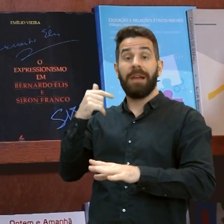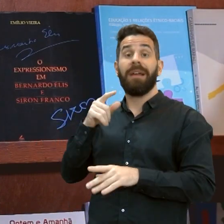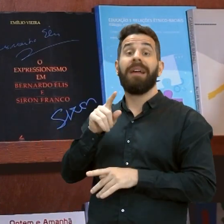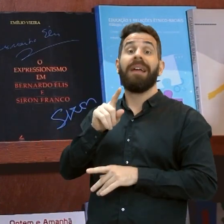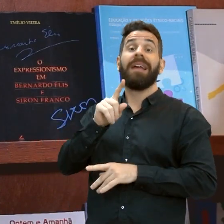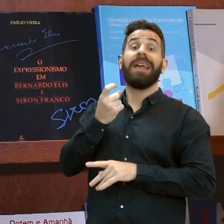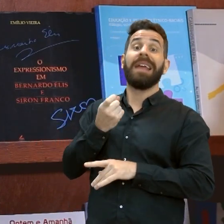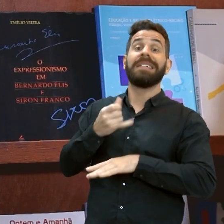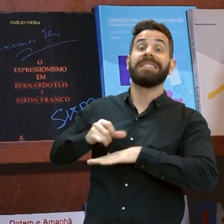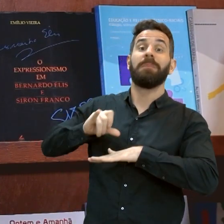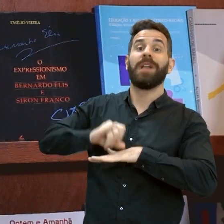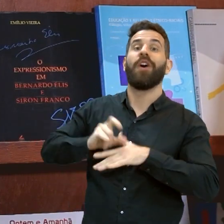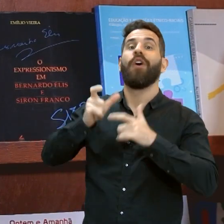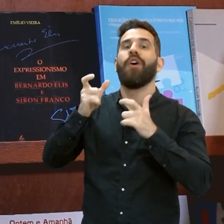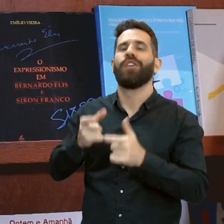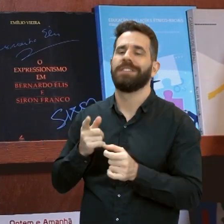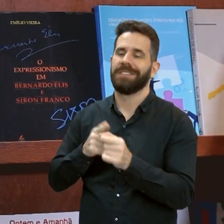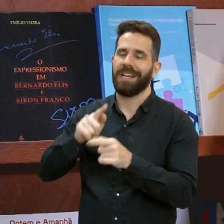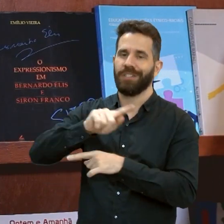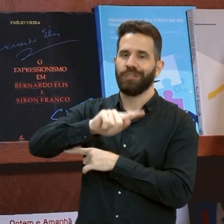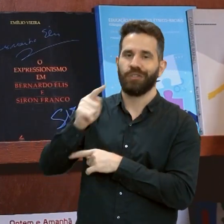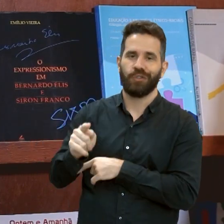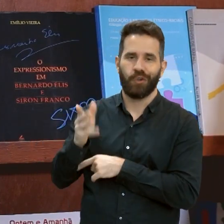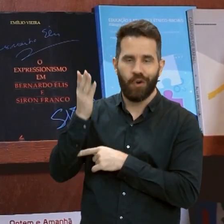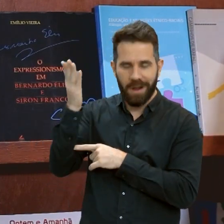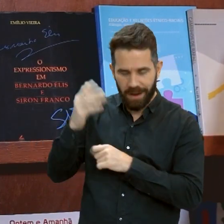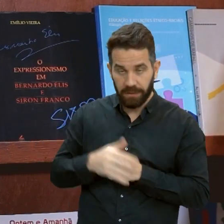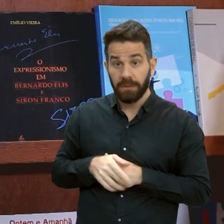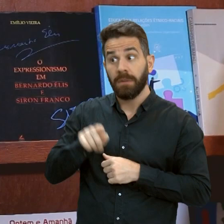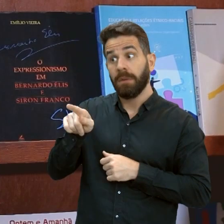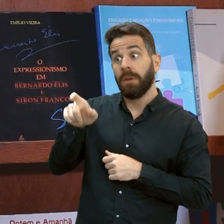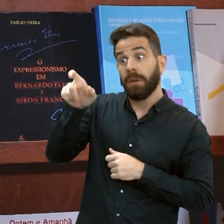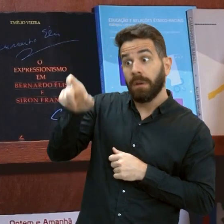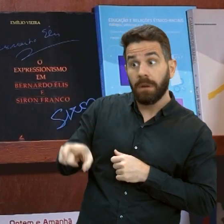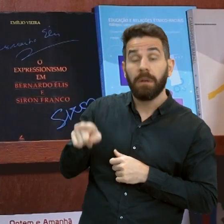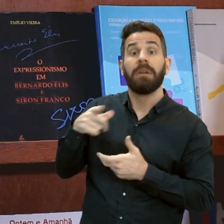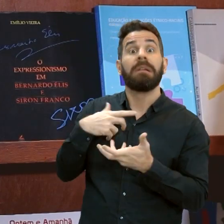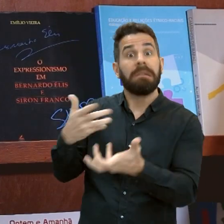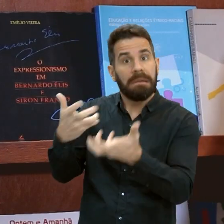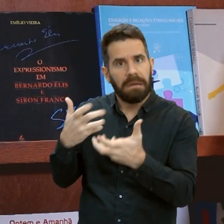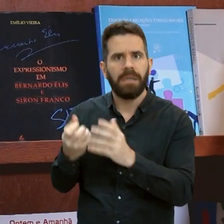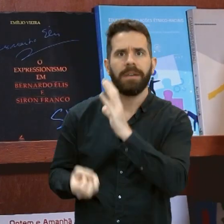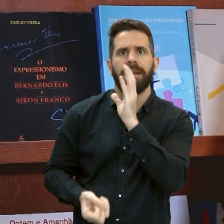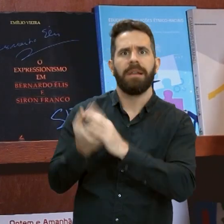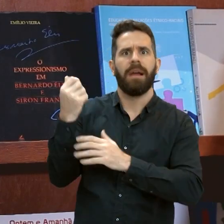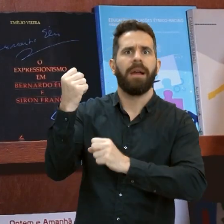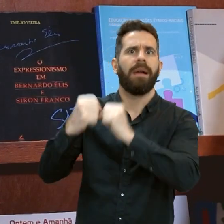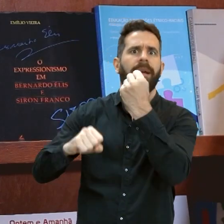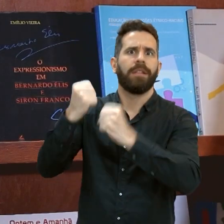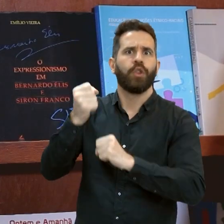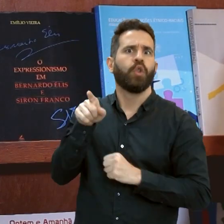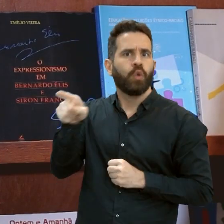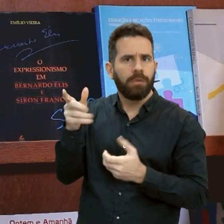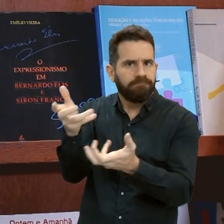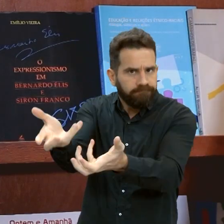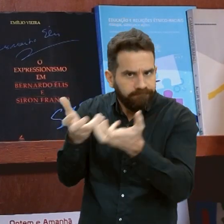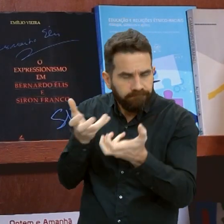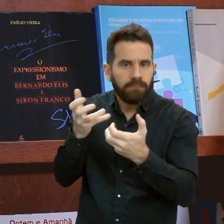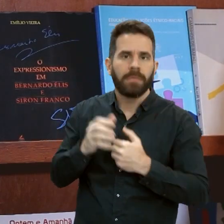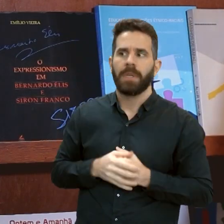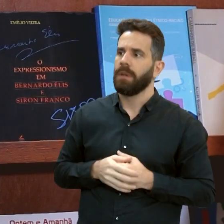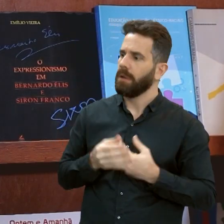cidade de Goiás, um morador que queria ter uma indústria, então ele precisou trazer um grupo